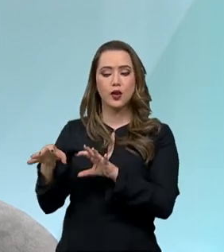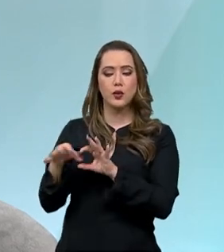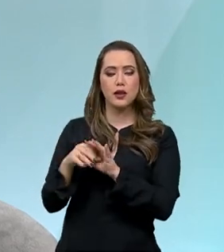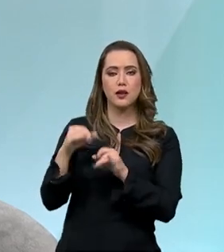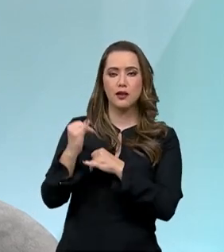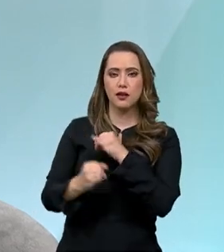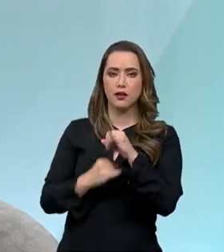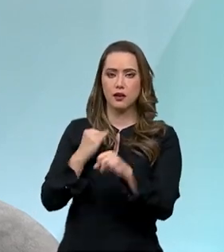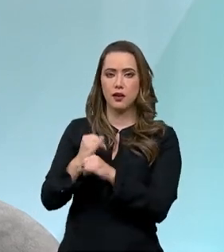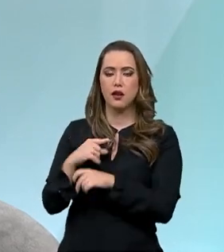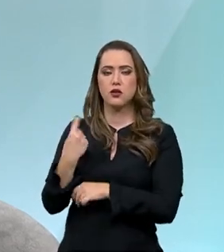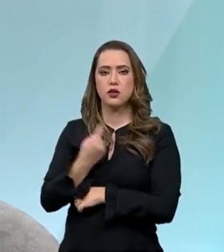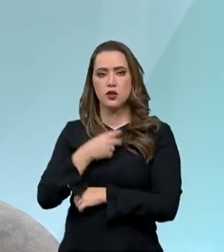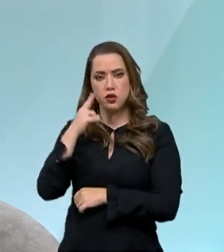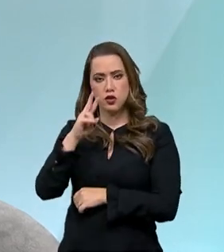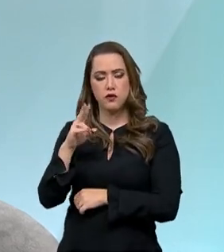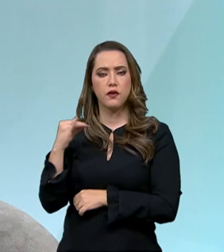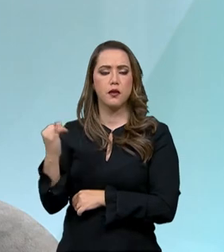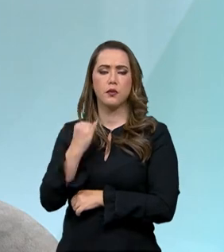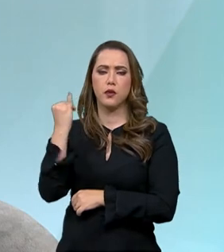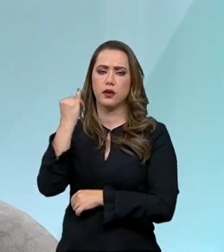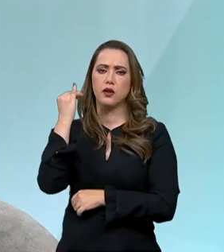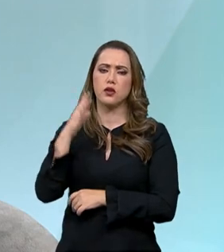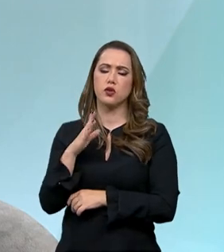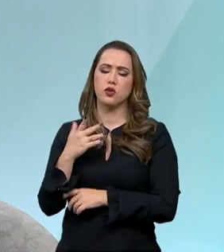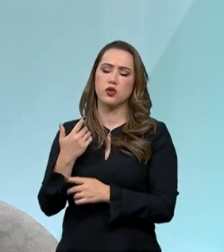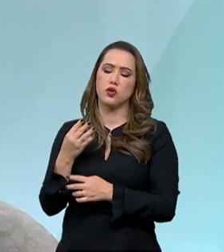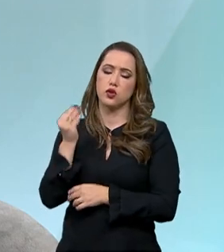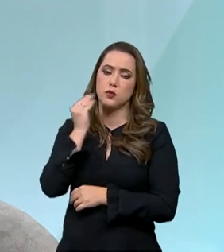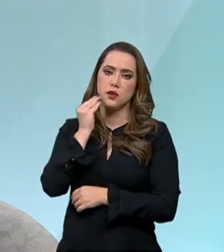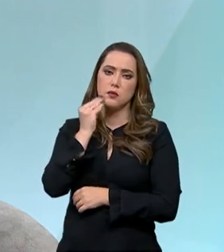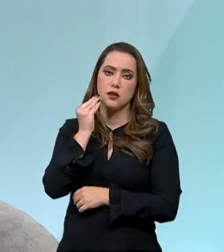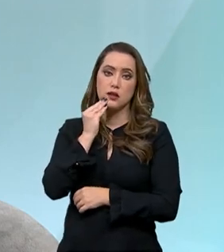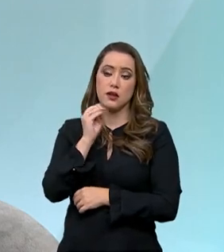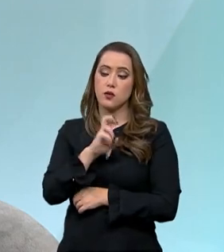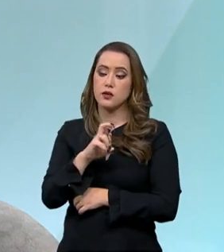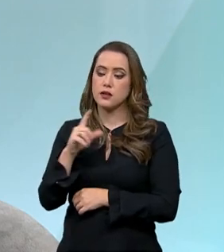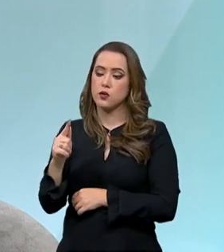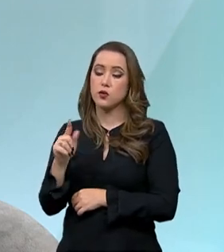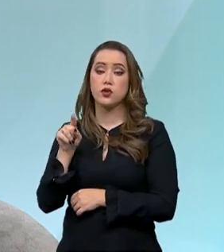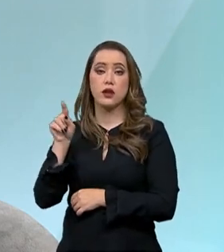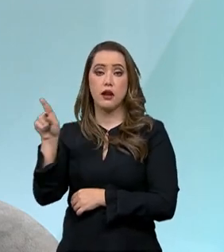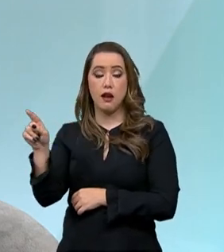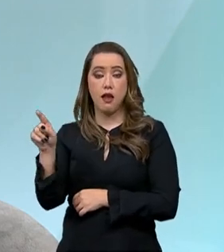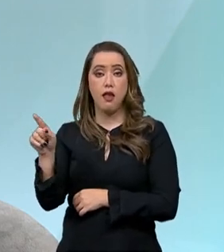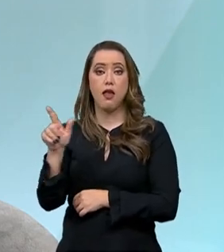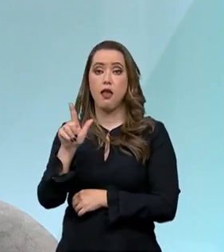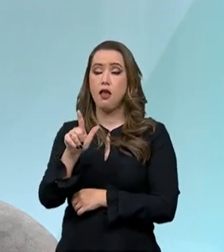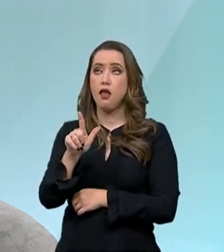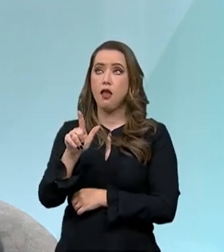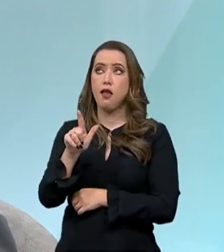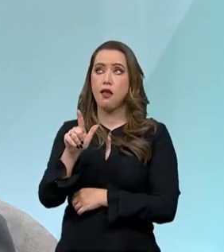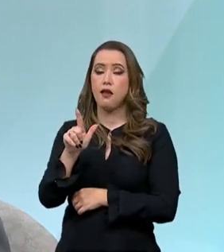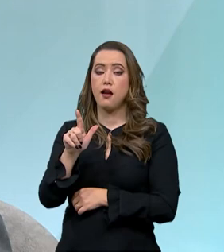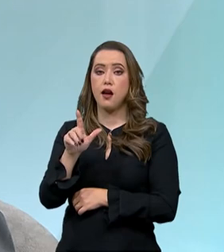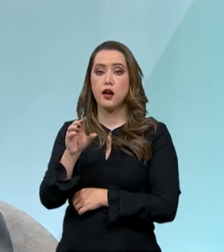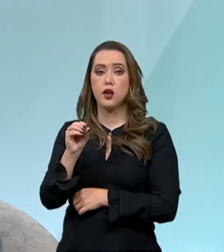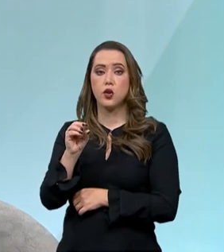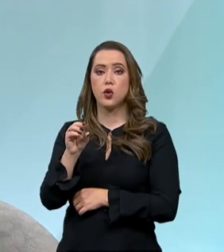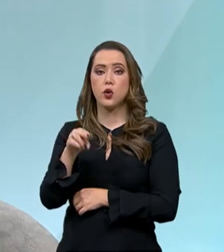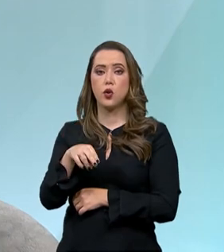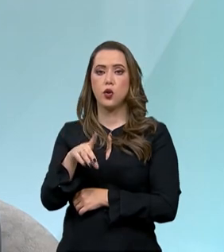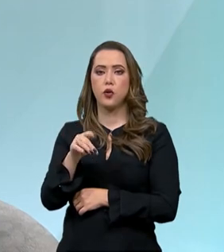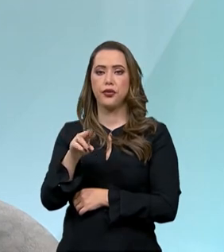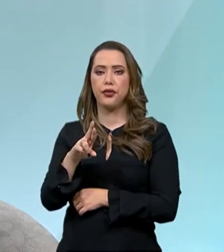passado, de testar a tecnologia 5G na nossa unidade lá em Londrina, a Embrapa Soja. E nós pudemos